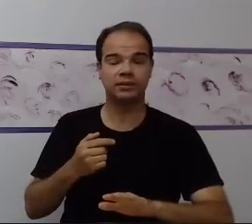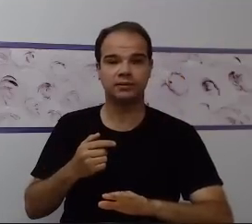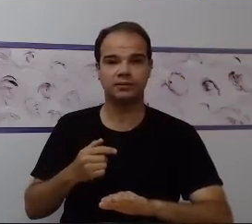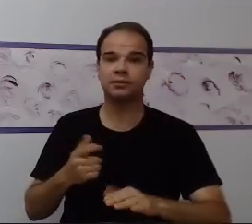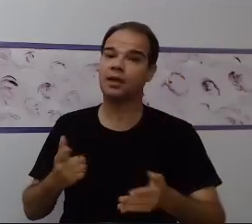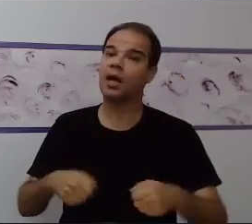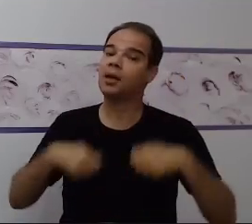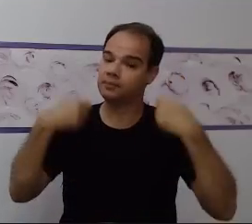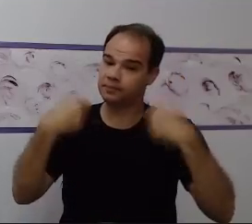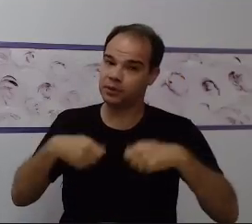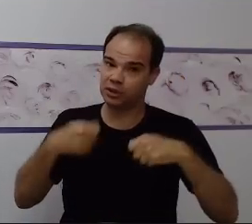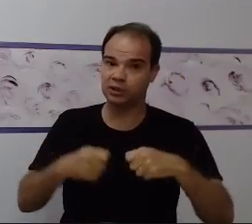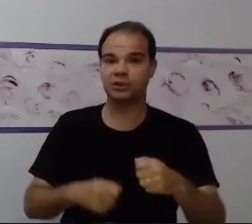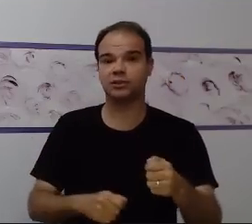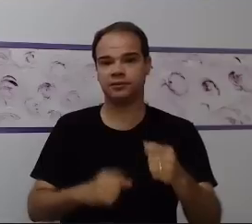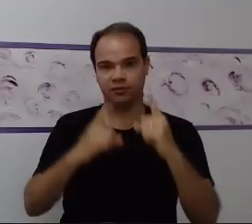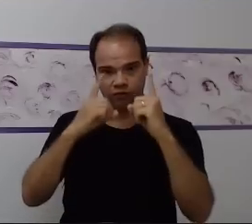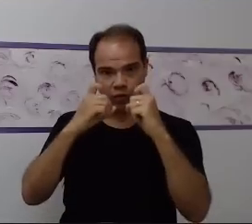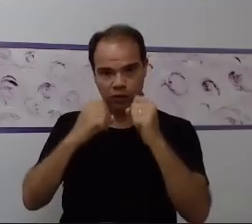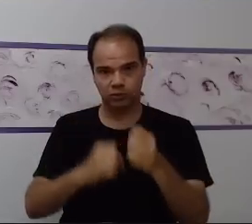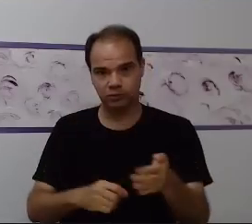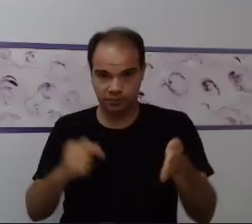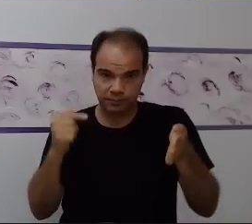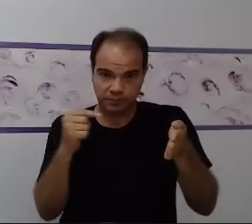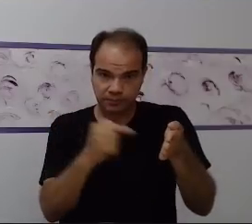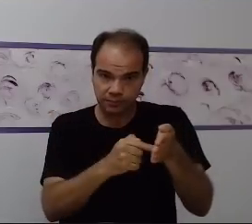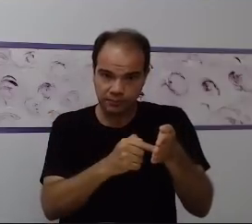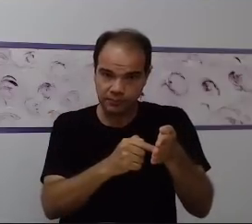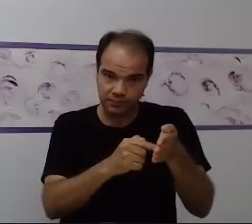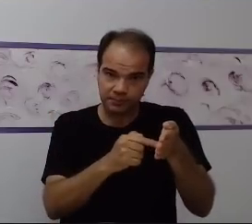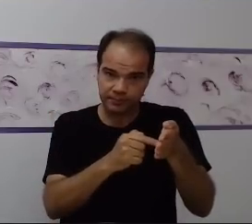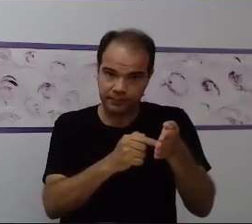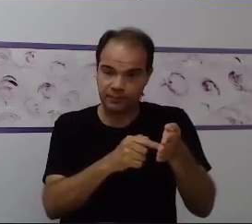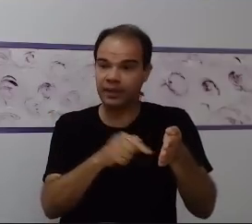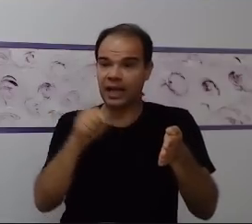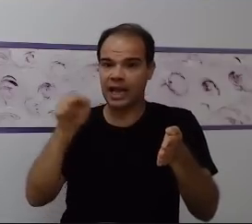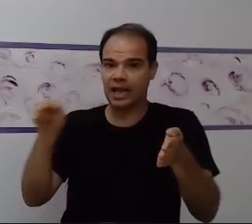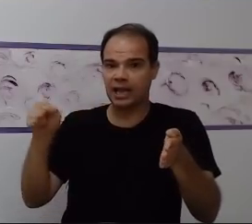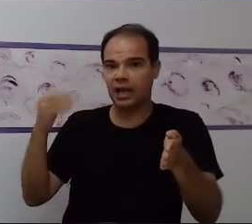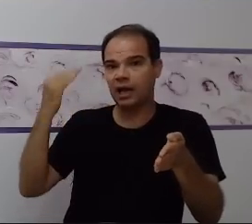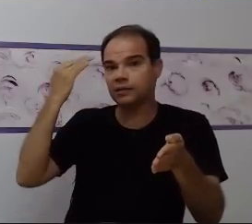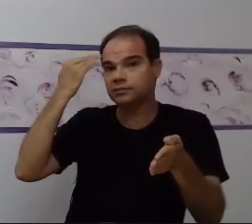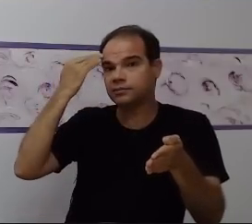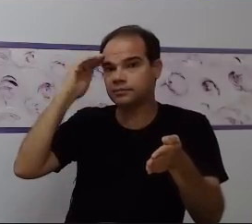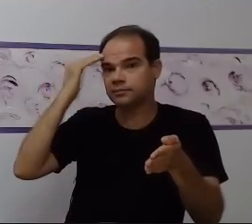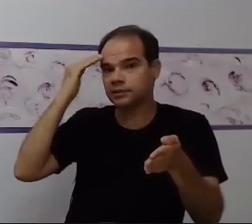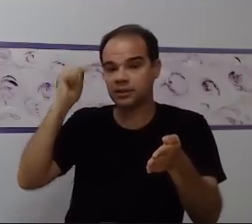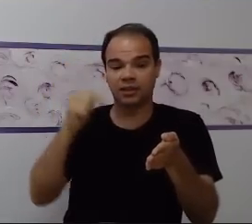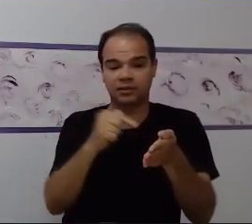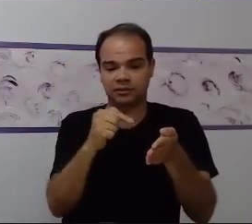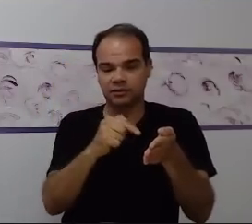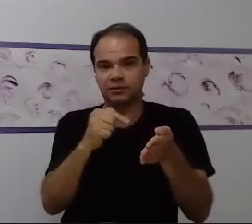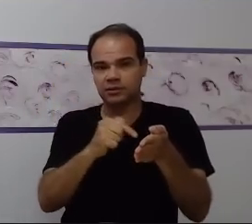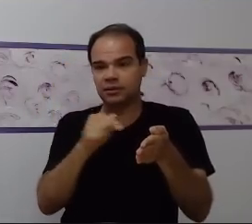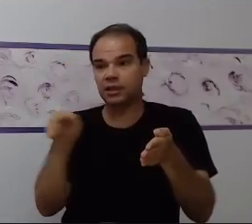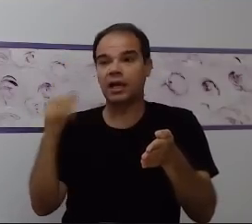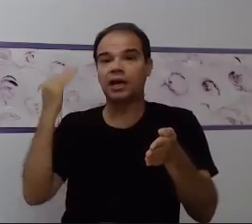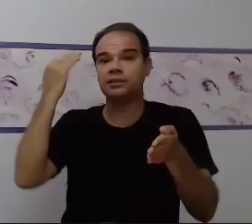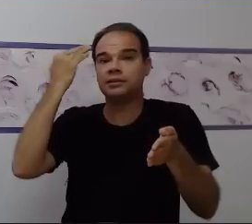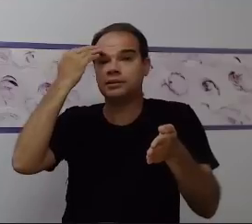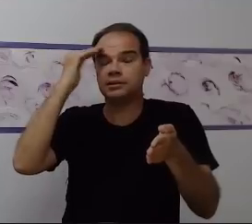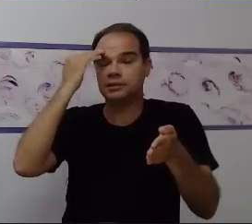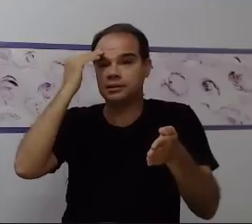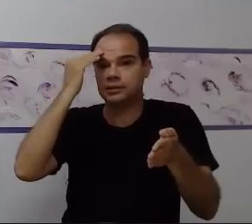acompanhada da imagem e precisa ser, vir clara, vir objetiva. Então, preciso